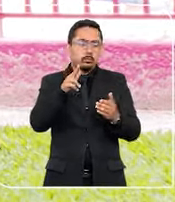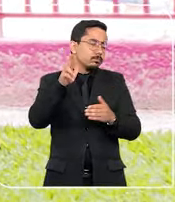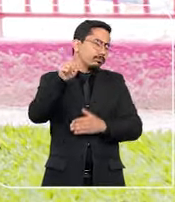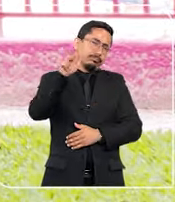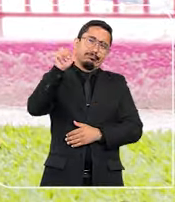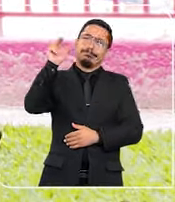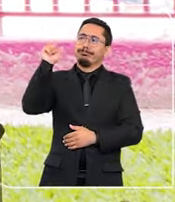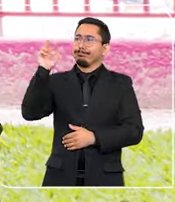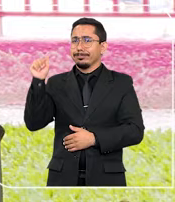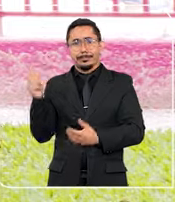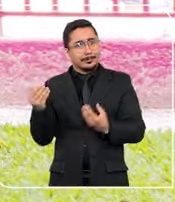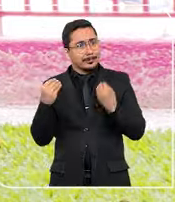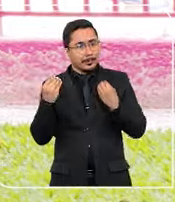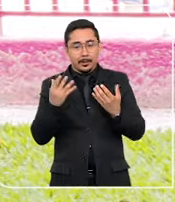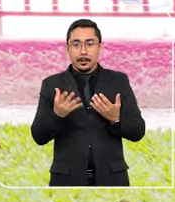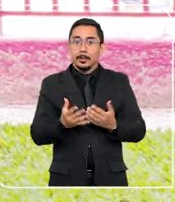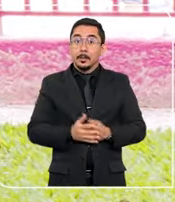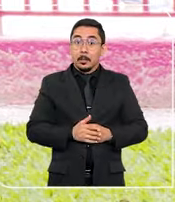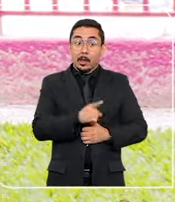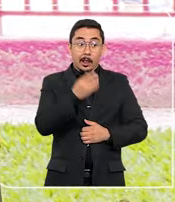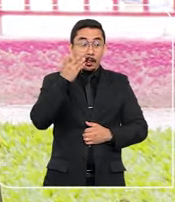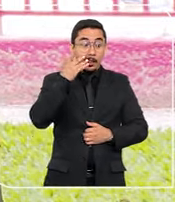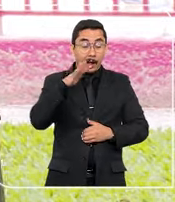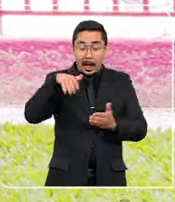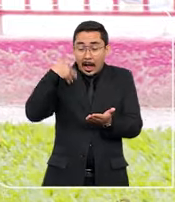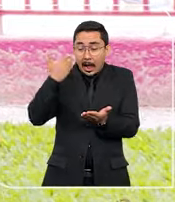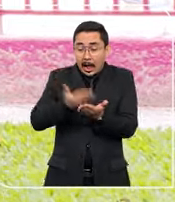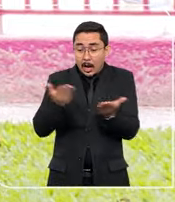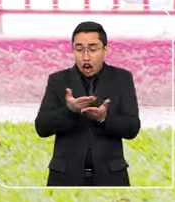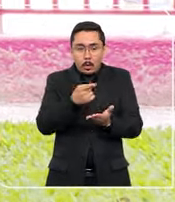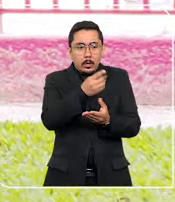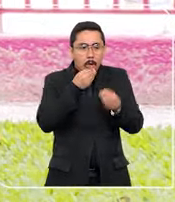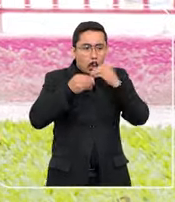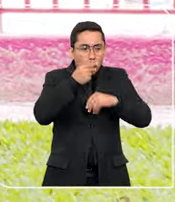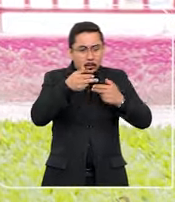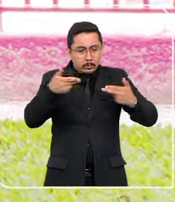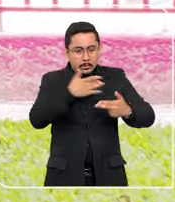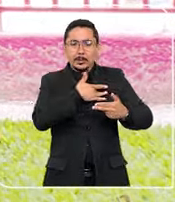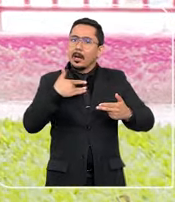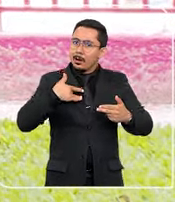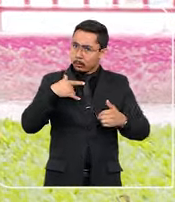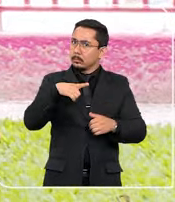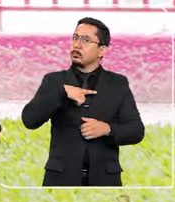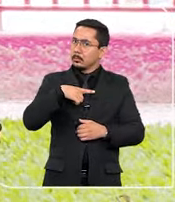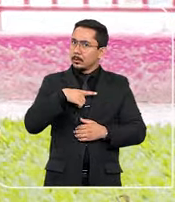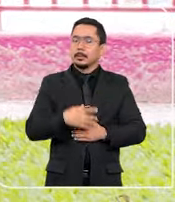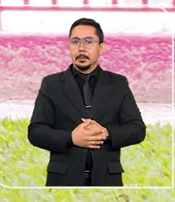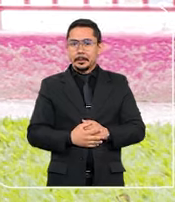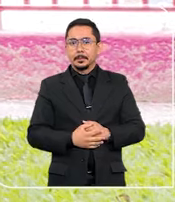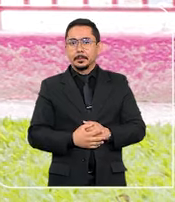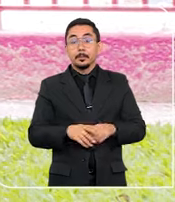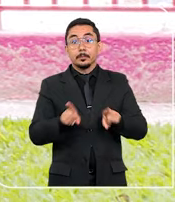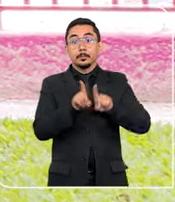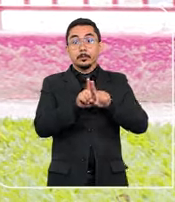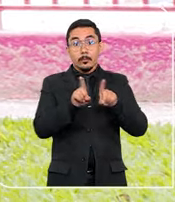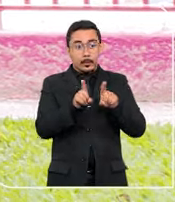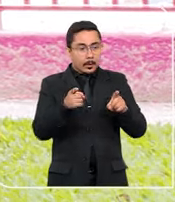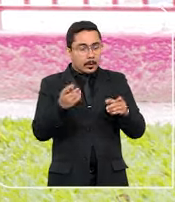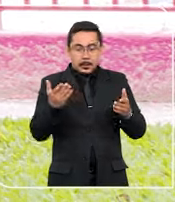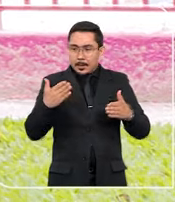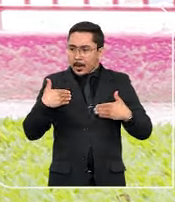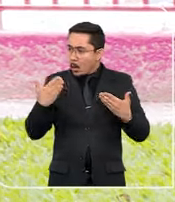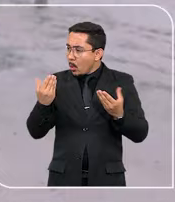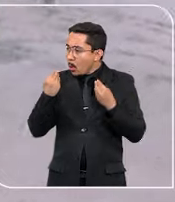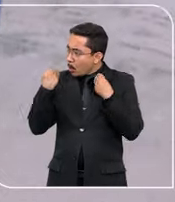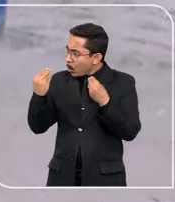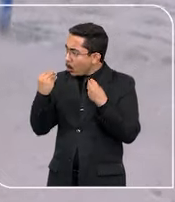Theo, né? Eu saio dando nunca. Ele foi uma criança até hoje, ele tem uma alimentação muito boa, né? Saudável. E aí foi acontecer